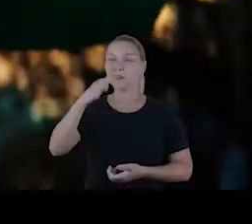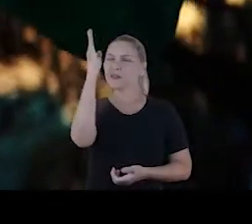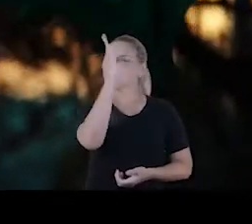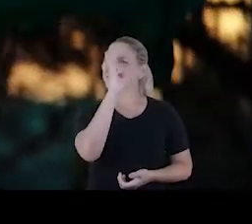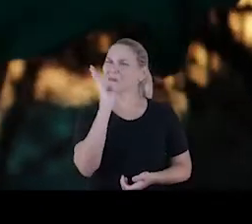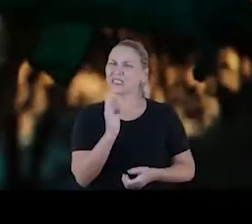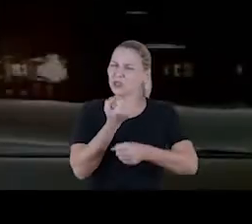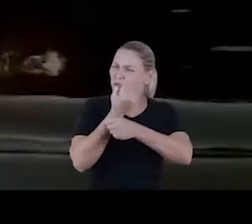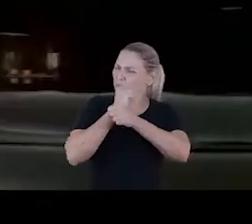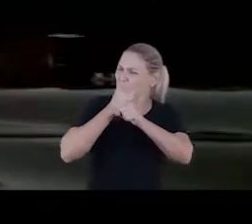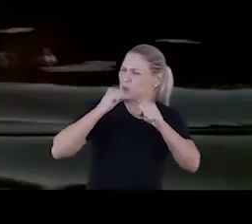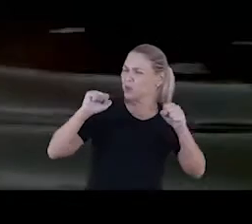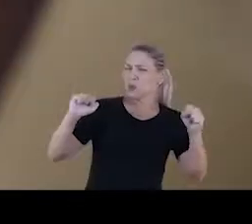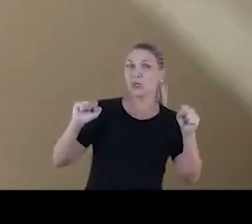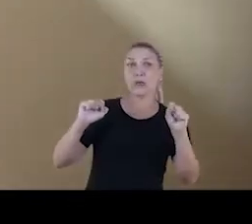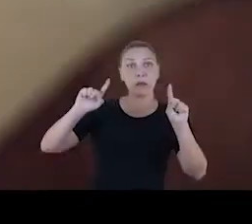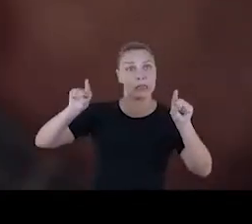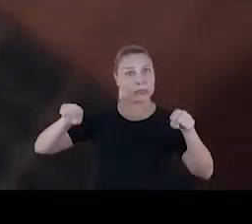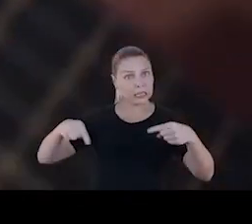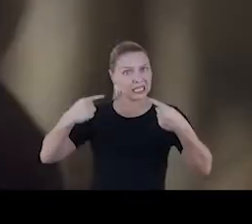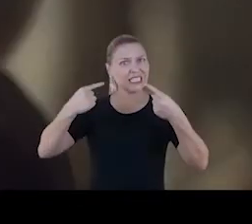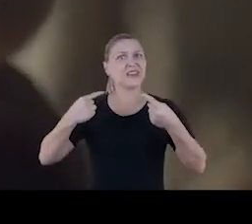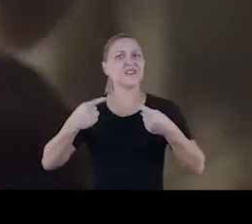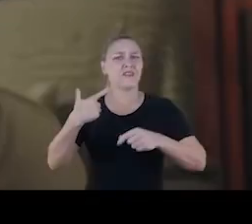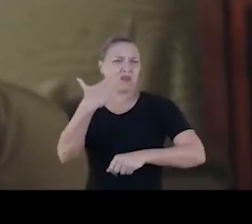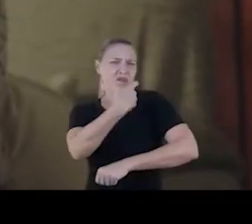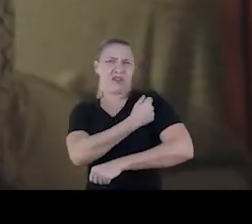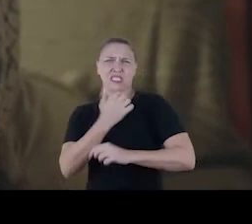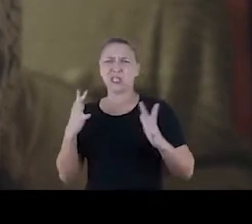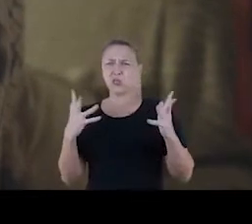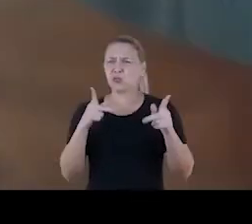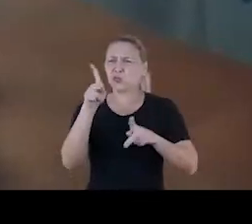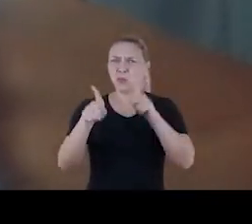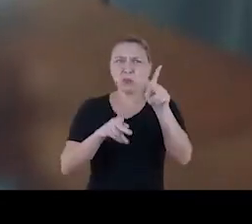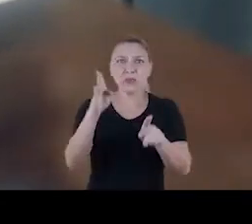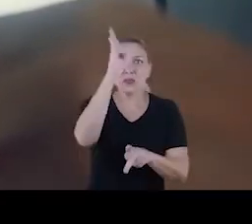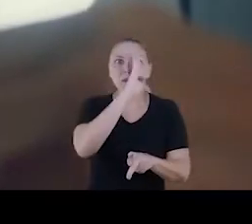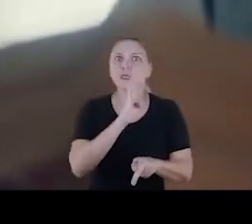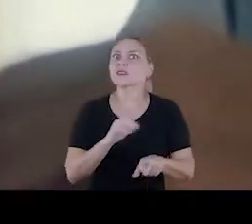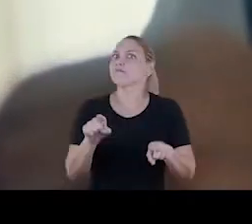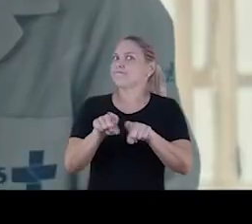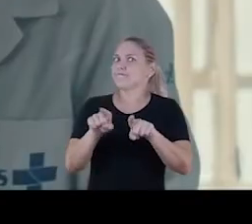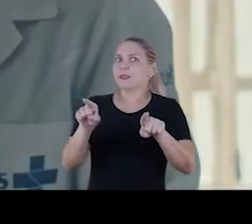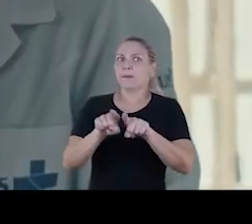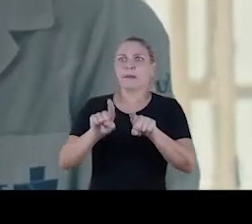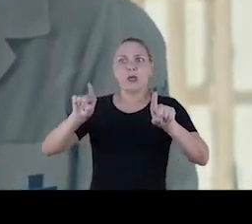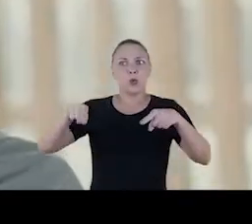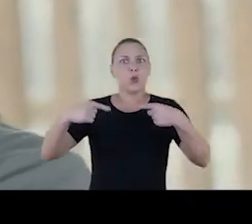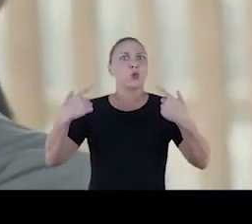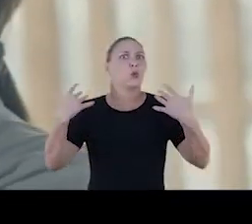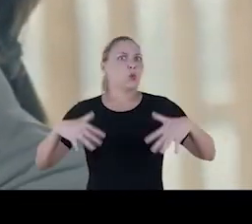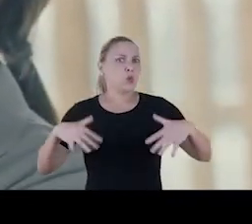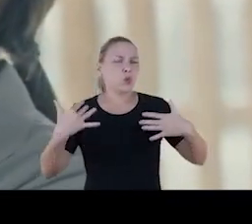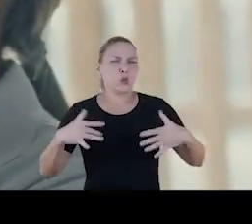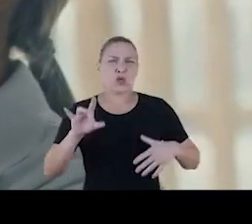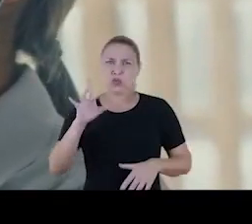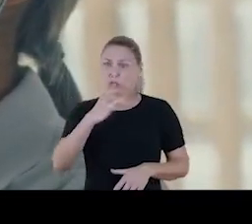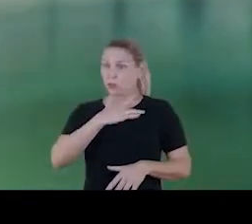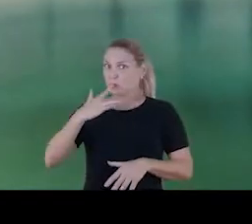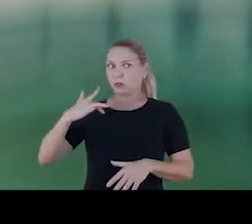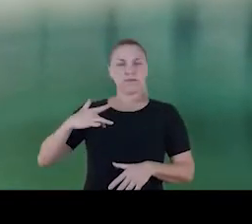O Brasil é gigante, e o desafio de vacinar os brasileiros também. Um desafio que vai além da saúde.